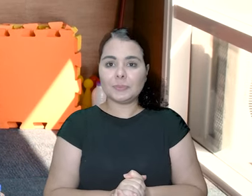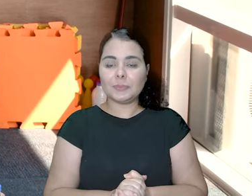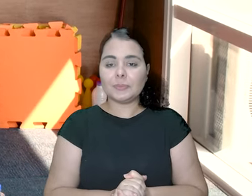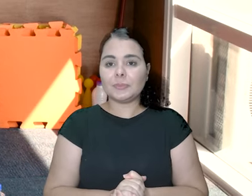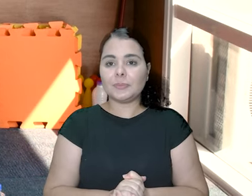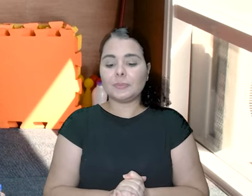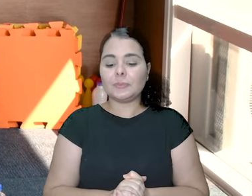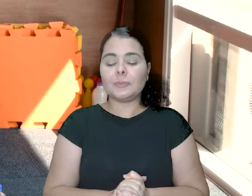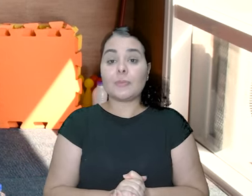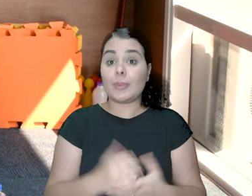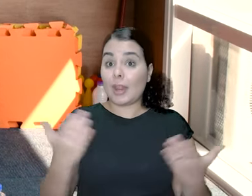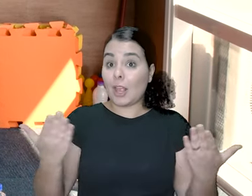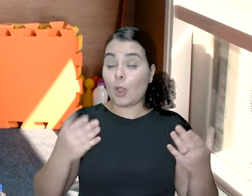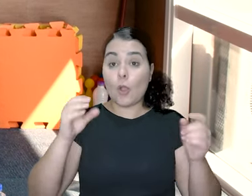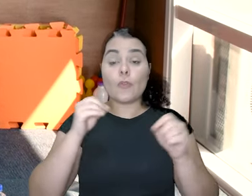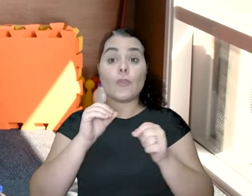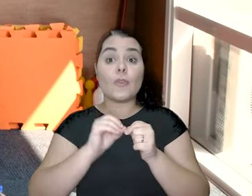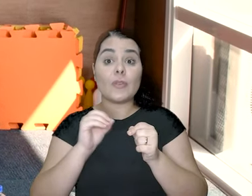demais.